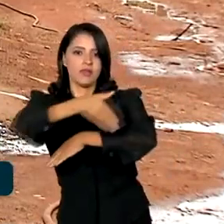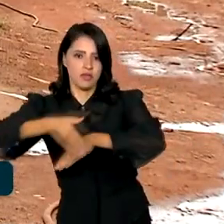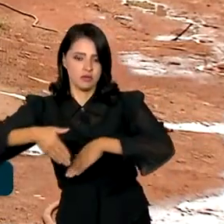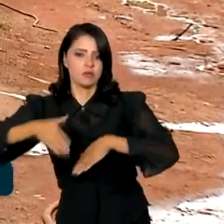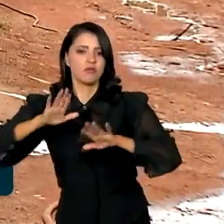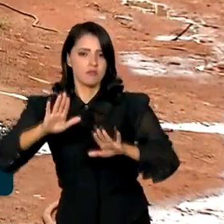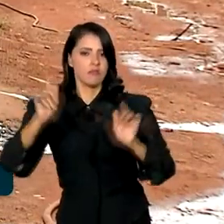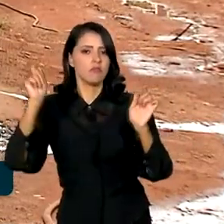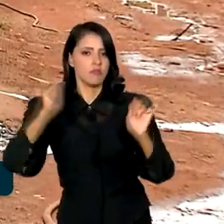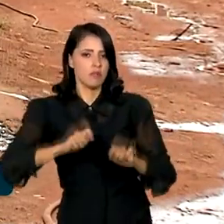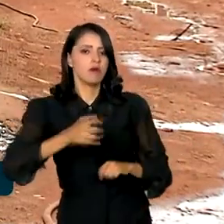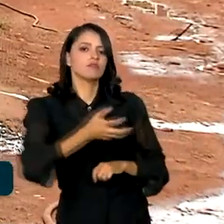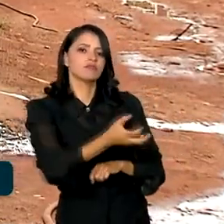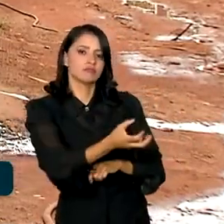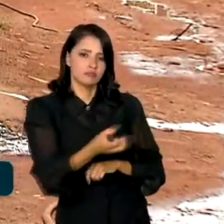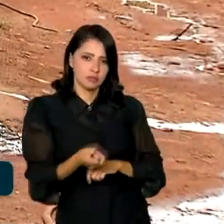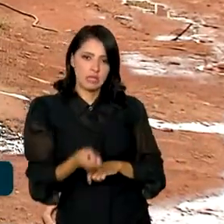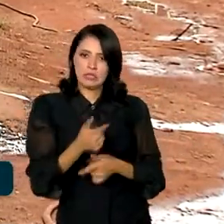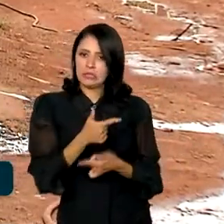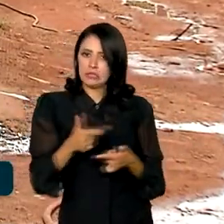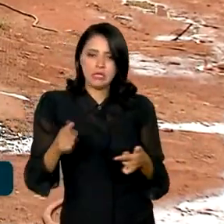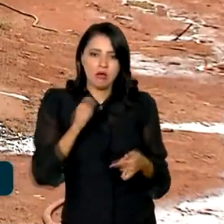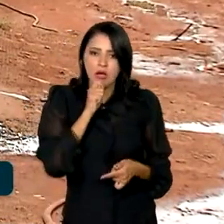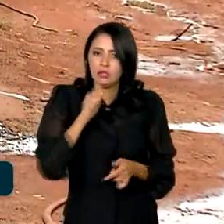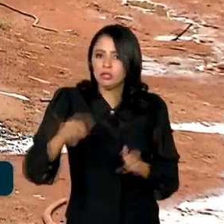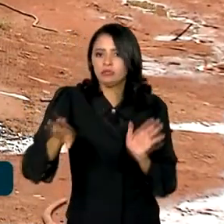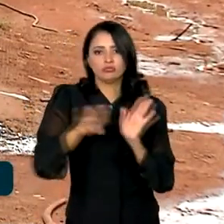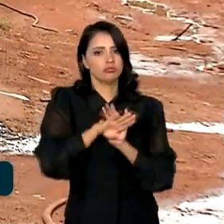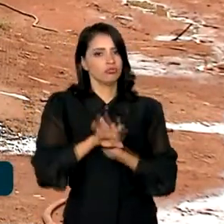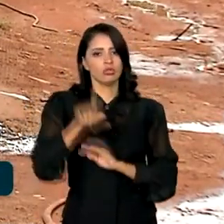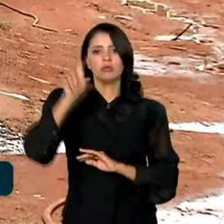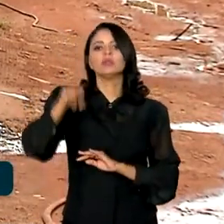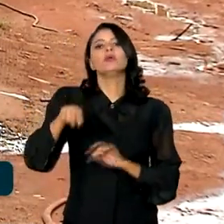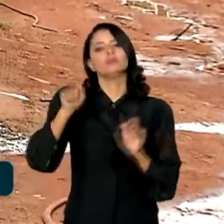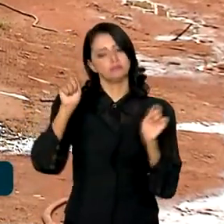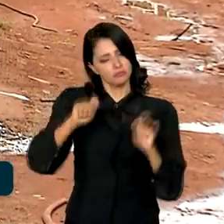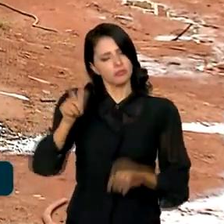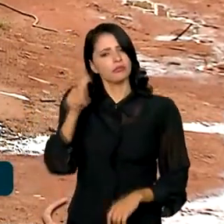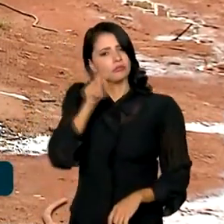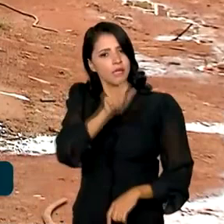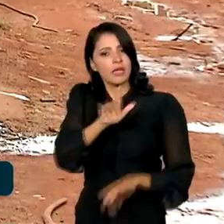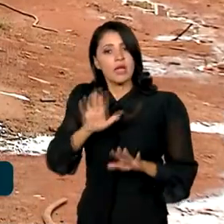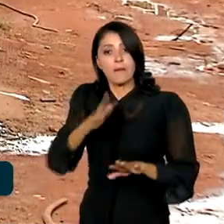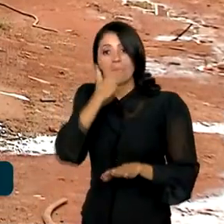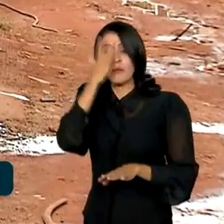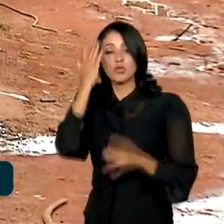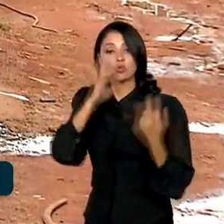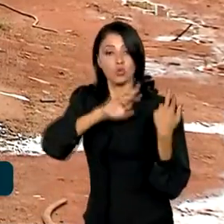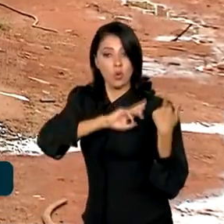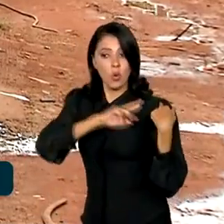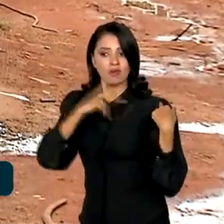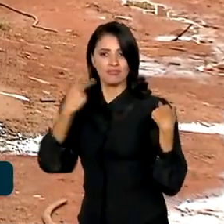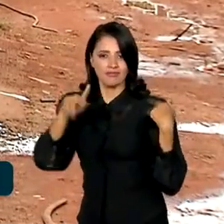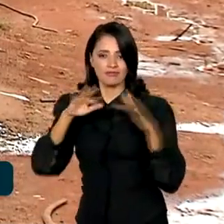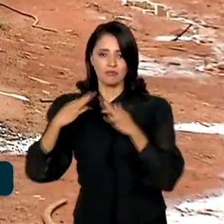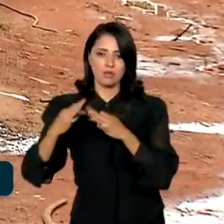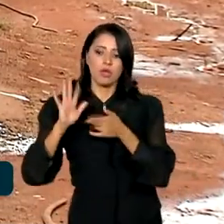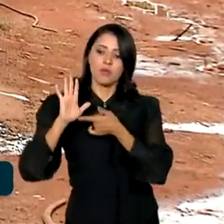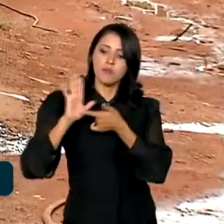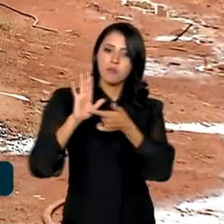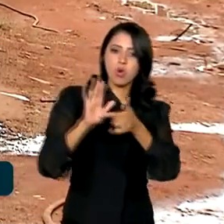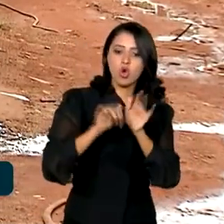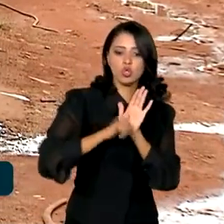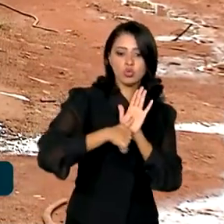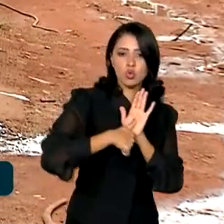sacar o recurso mesmo sem ter o cartão em mãos. Basta que o responsável familiar apresente um